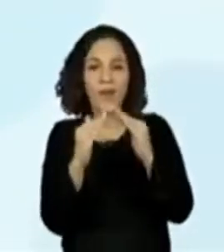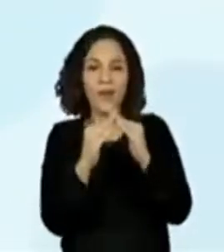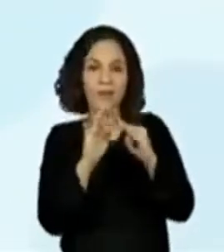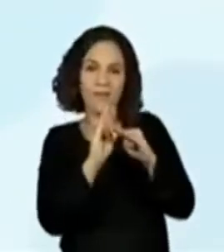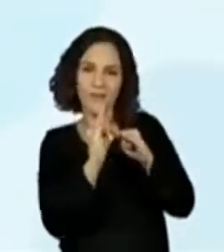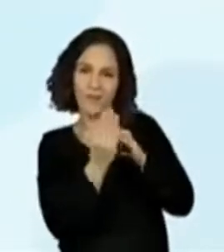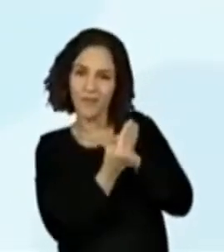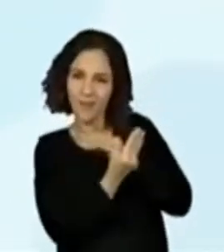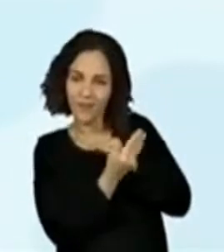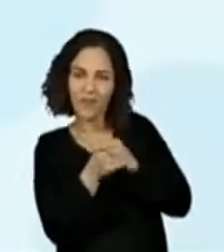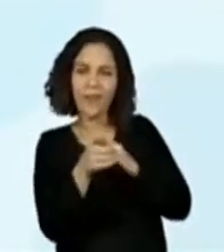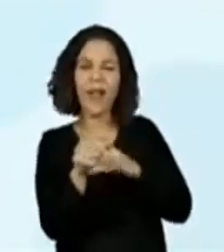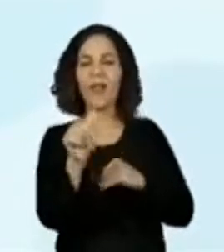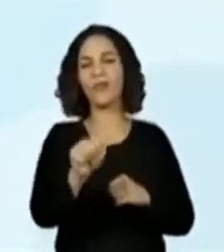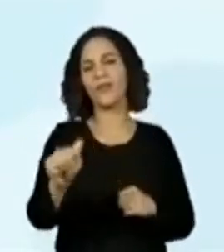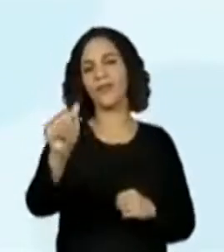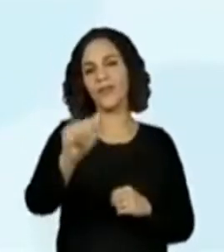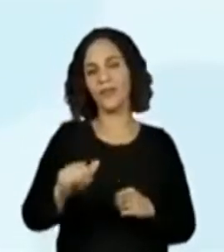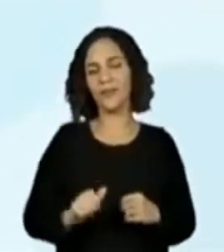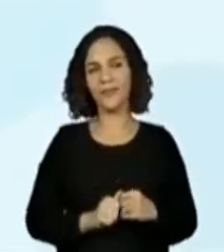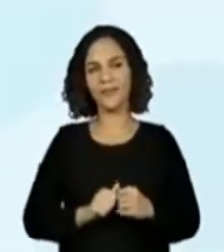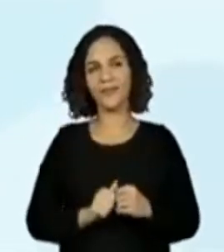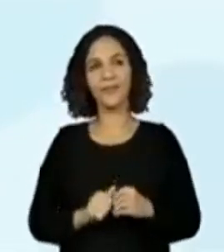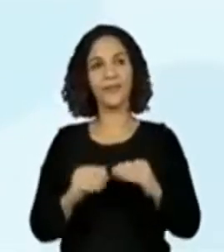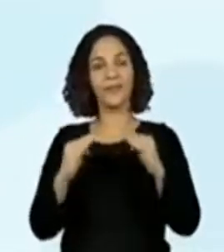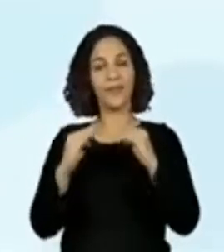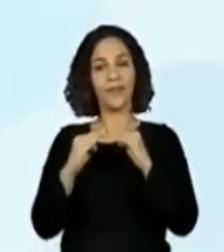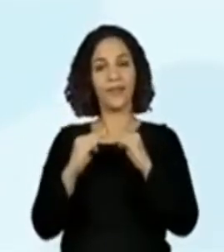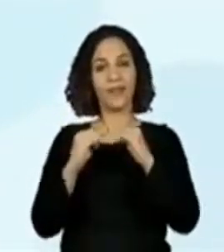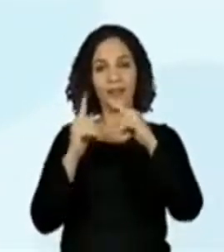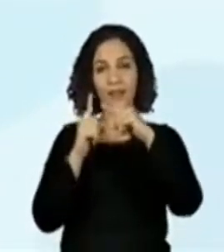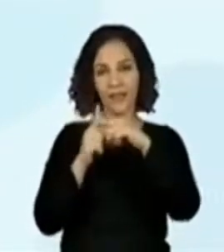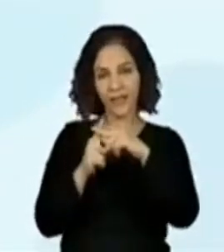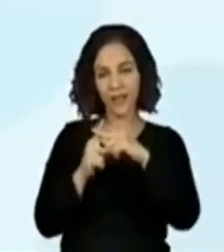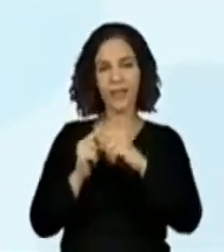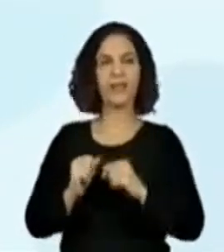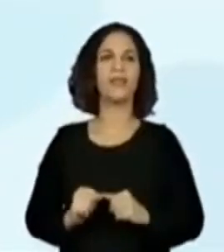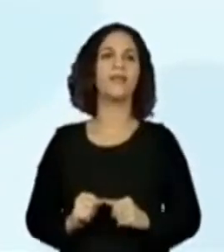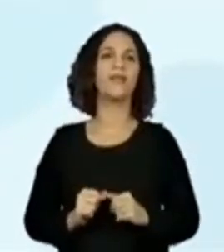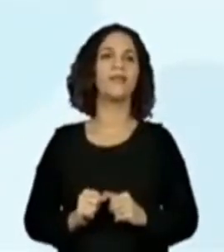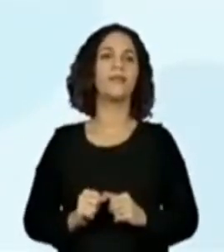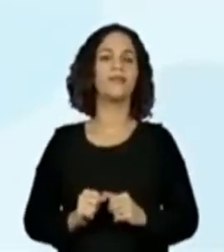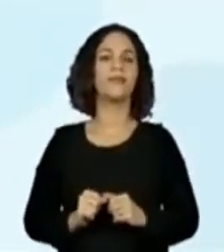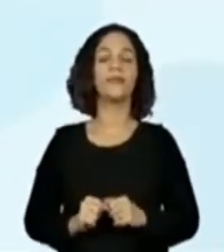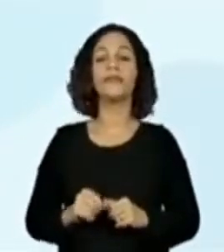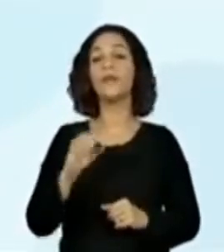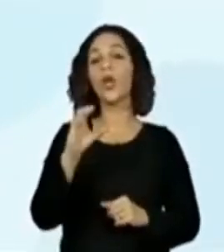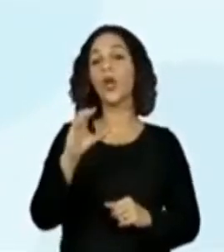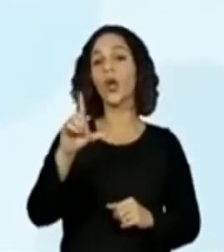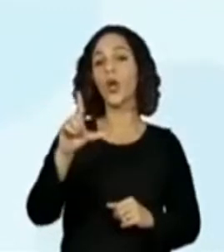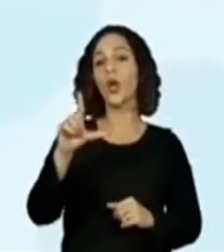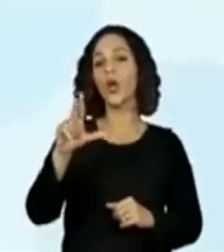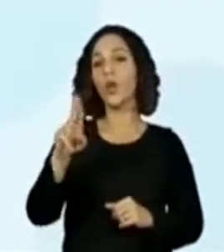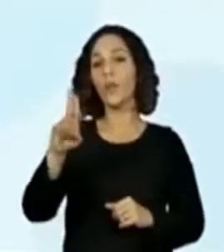igreja, clube,